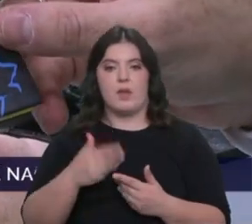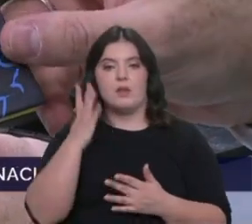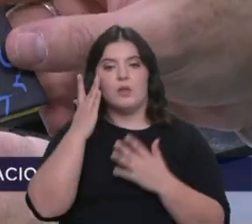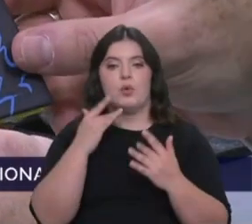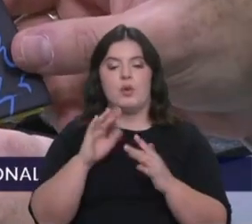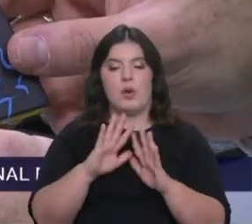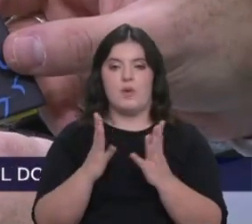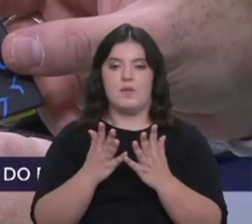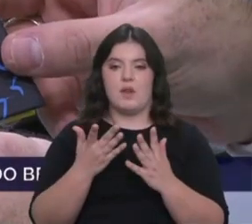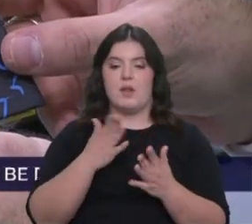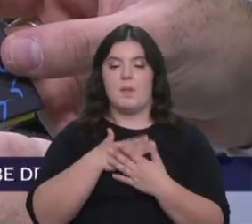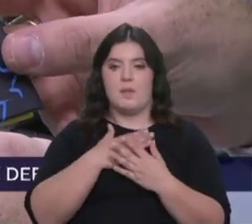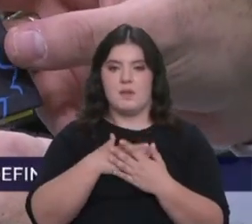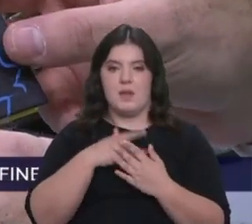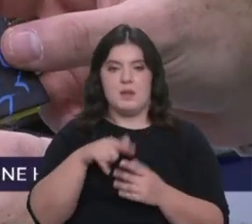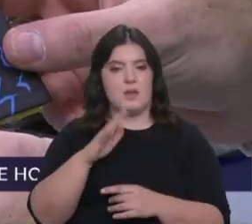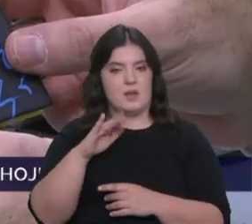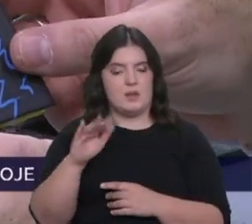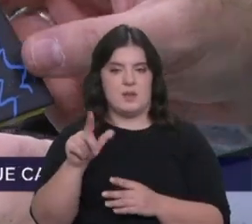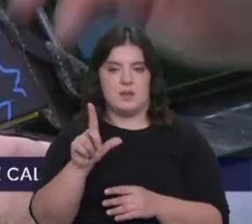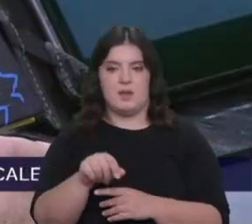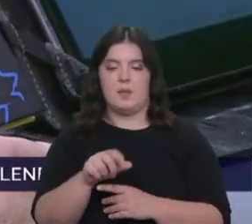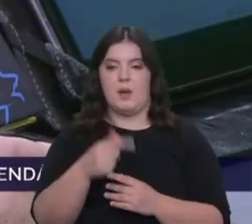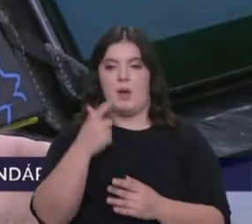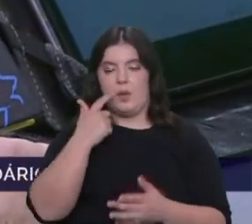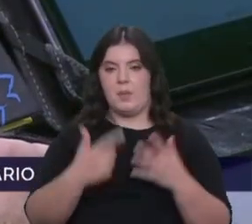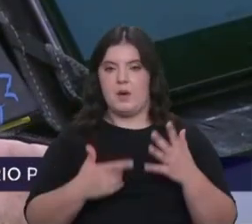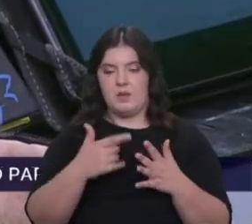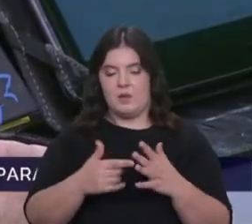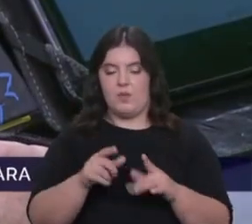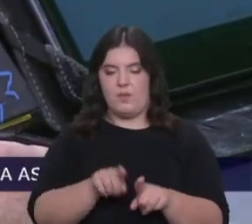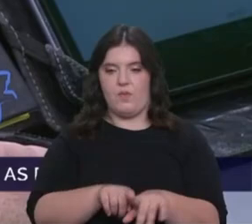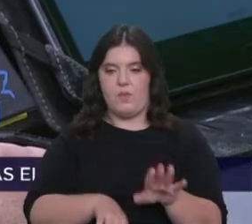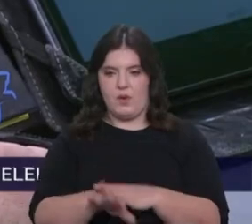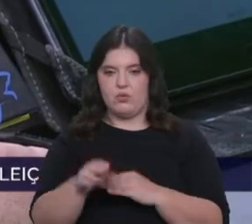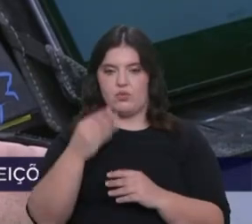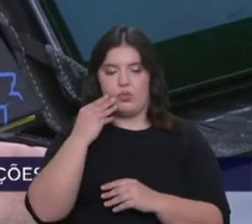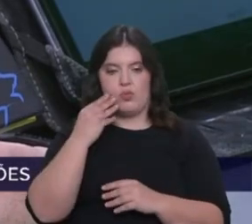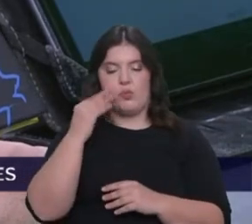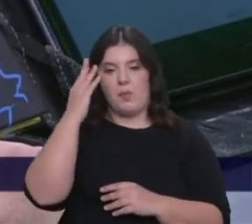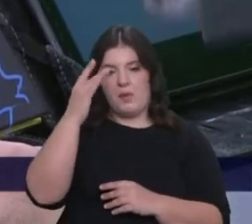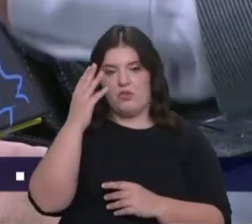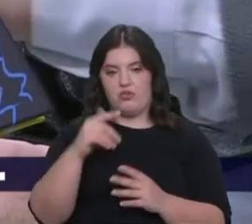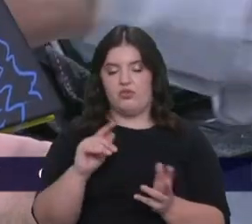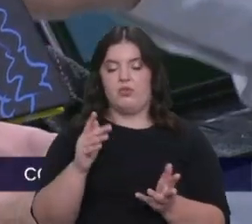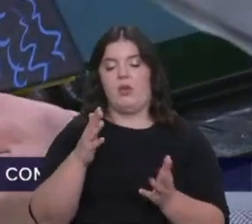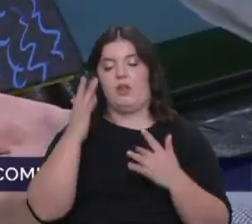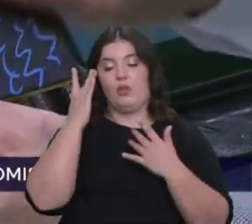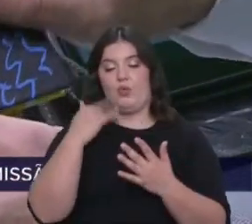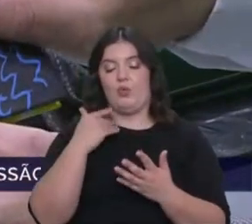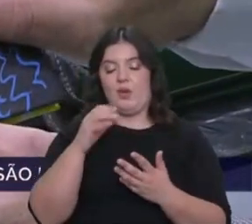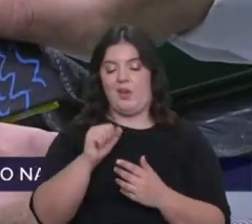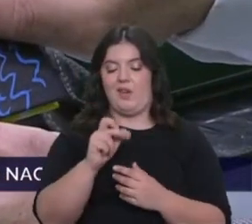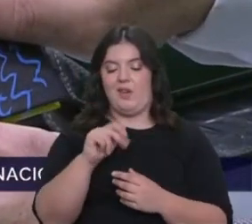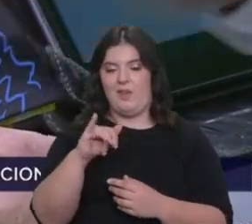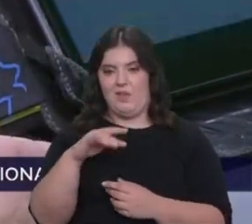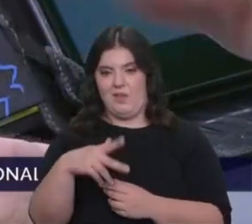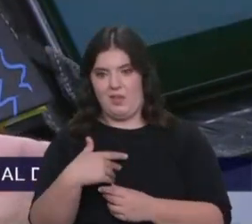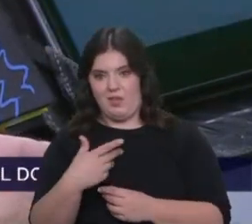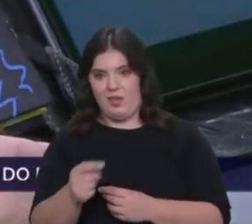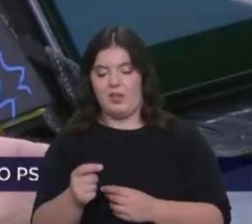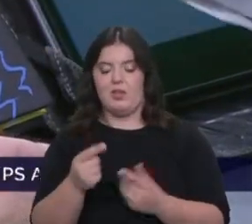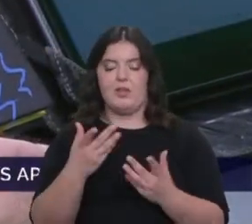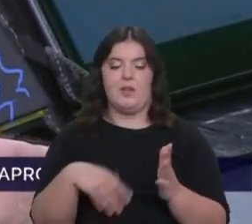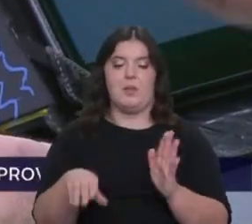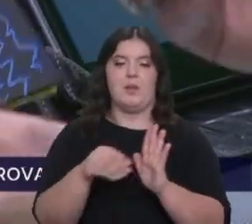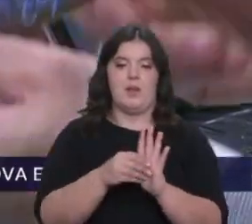Amizade. Atenção, isto também é de ciência, porque aqui a comparação é feita. Como é que podemos imaginar uma teoria da gravidade, e também traz divulgação científica, e